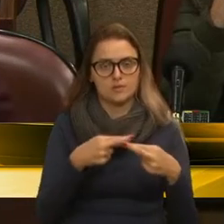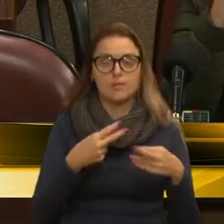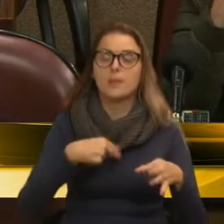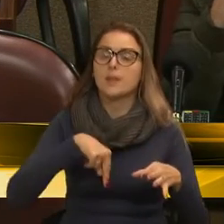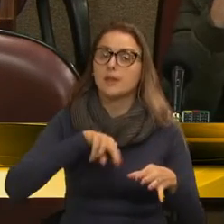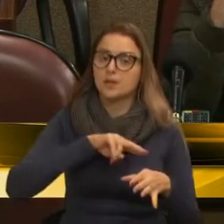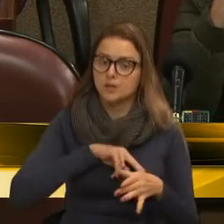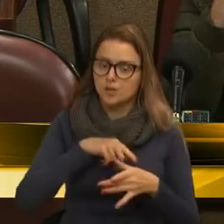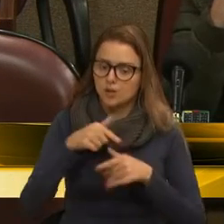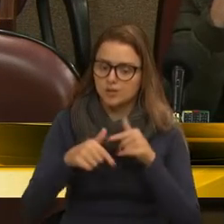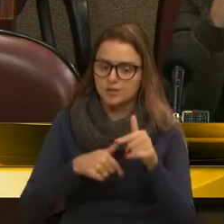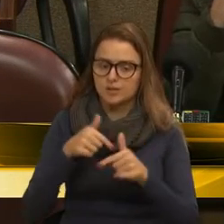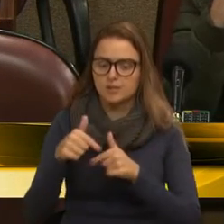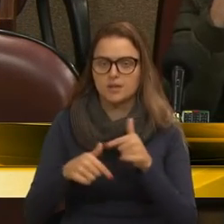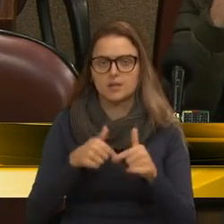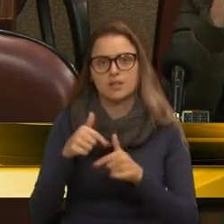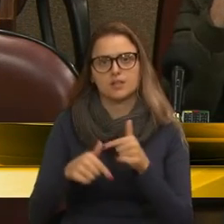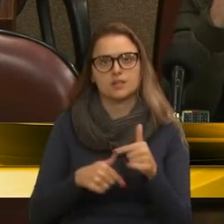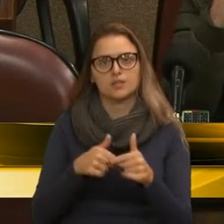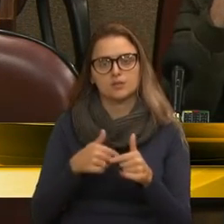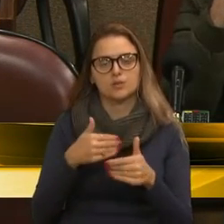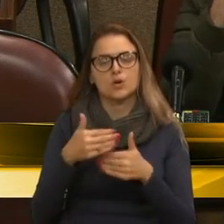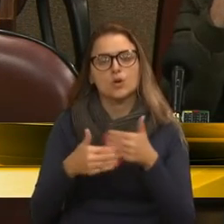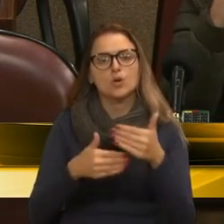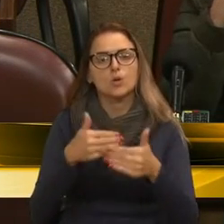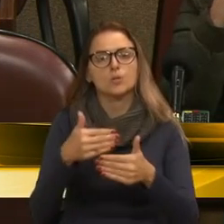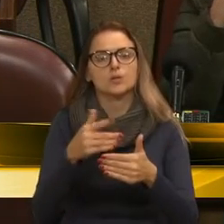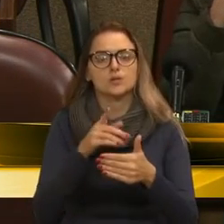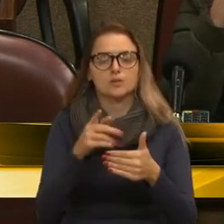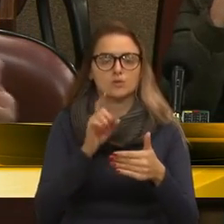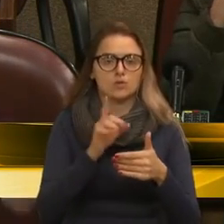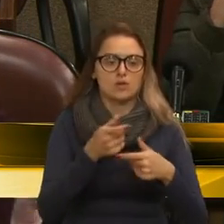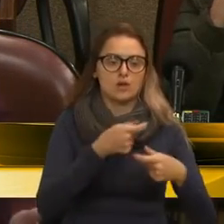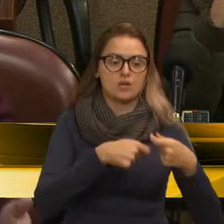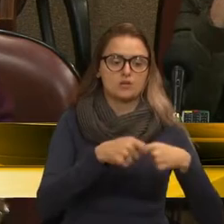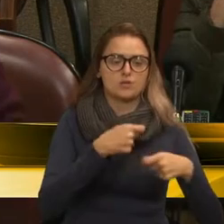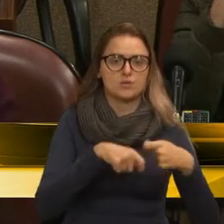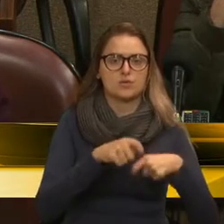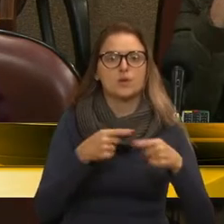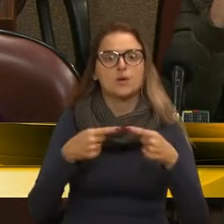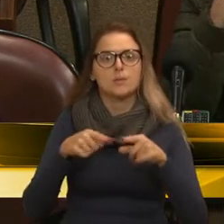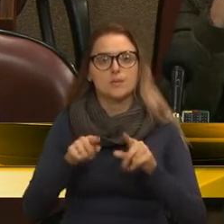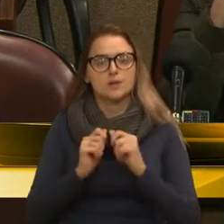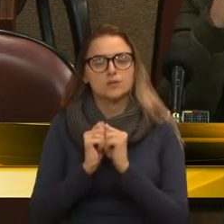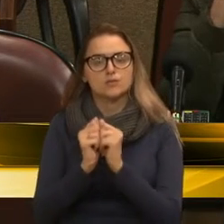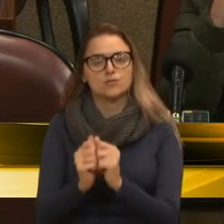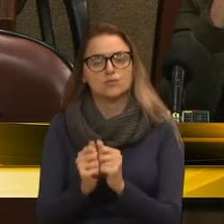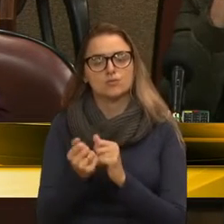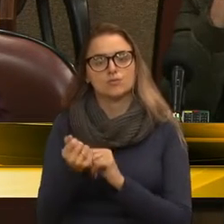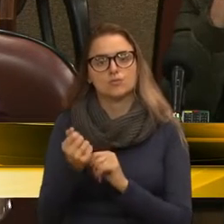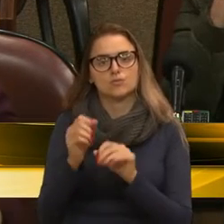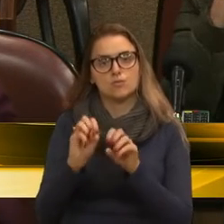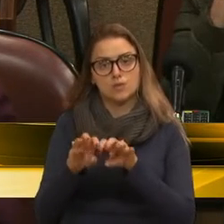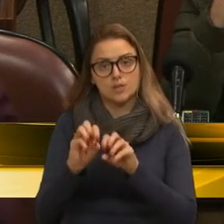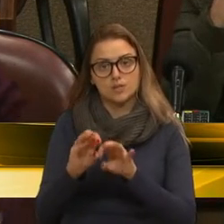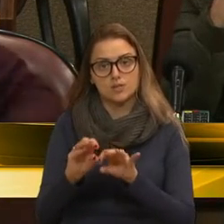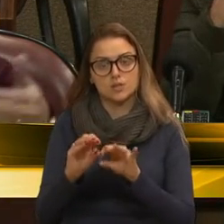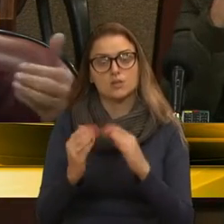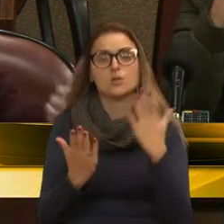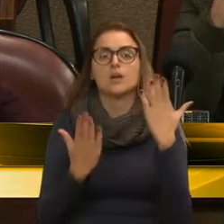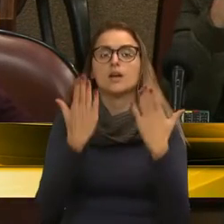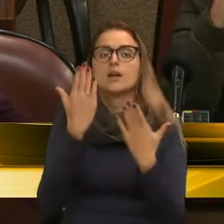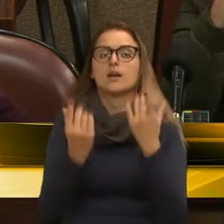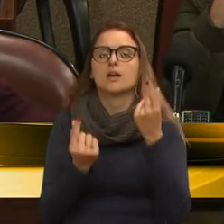trabalhando com processos não apenas administrativos, mas já está junto da educação, processos